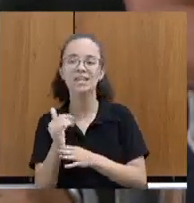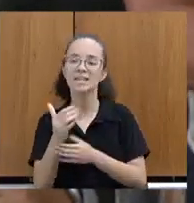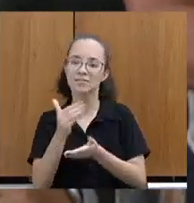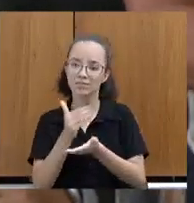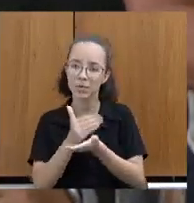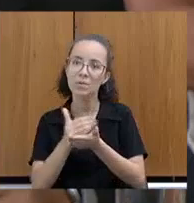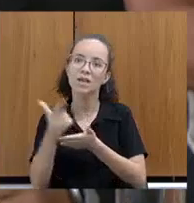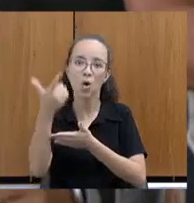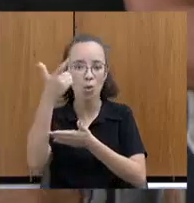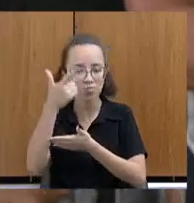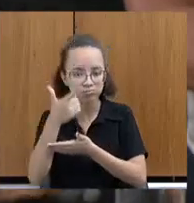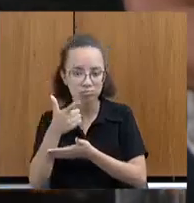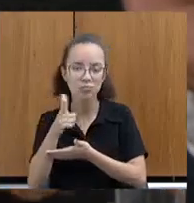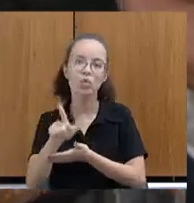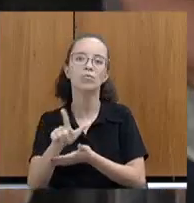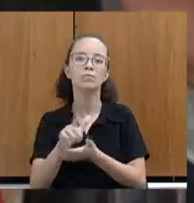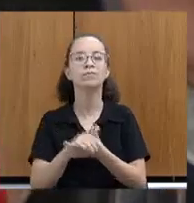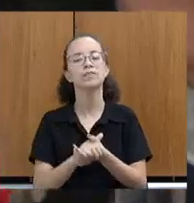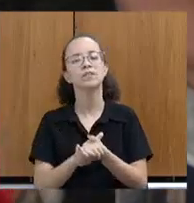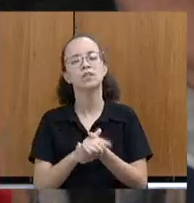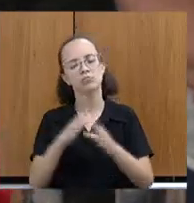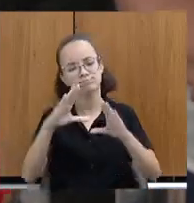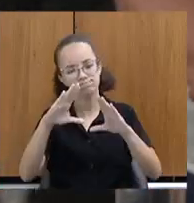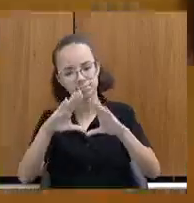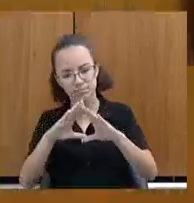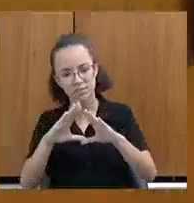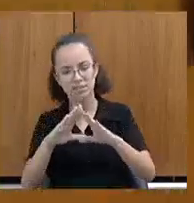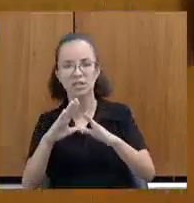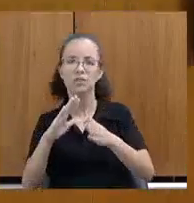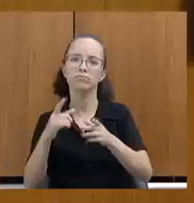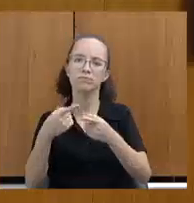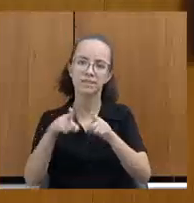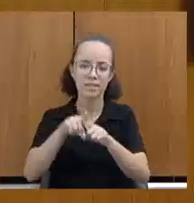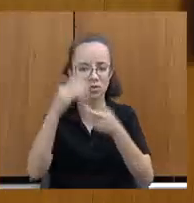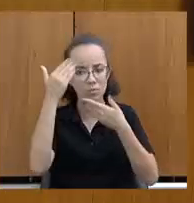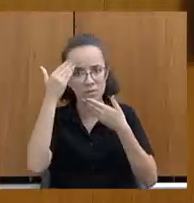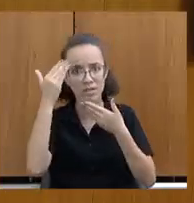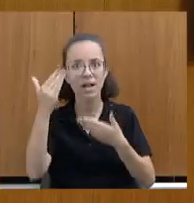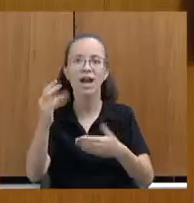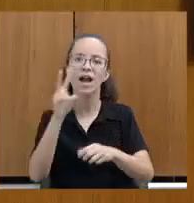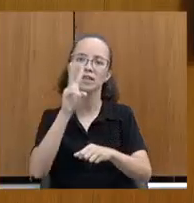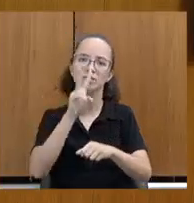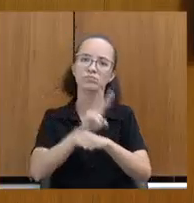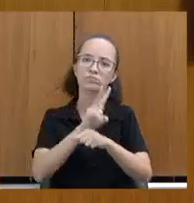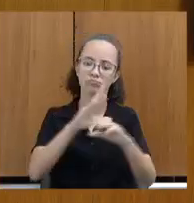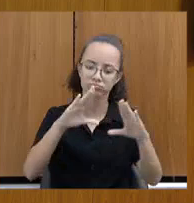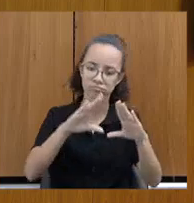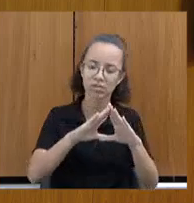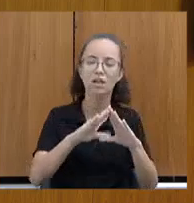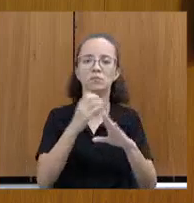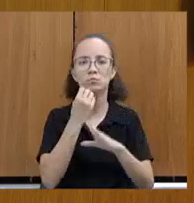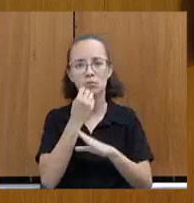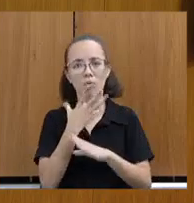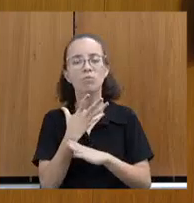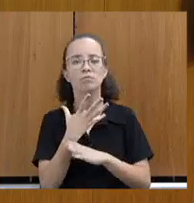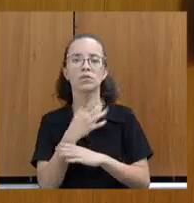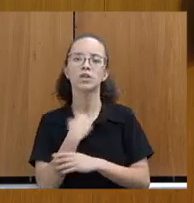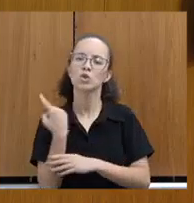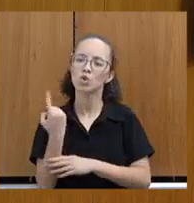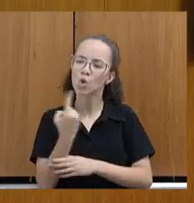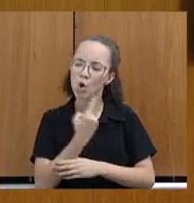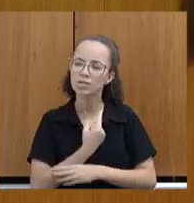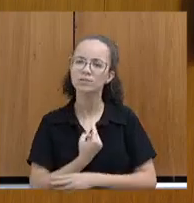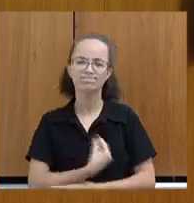agradecer toda a parceria da Assembleia, toda a questão da Assembleia Fiscaliza, que para nós é muito bom, que a gente vem aqui,